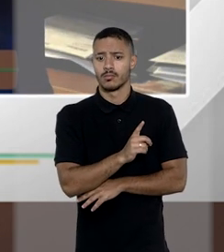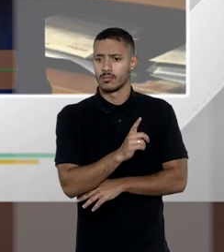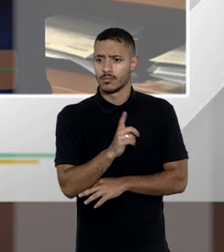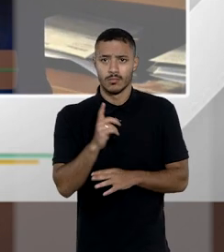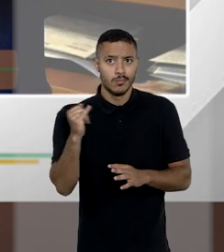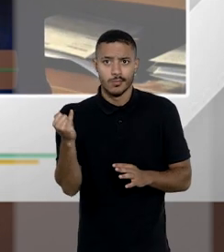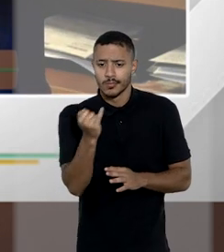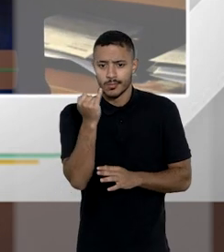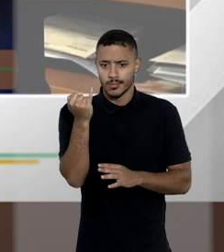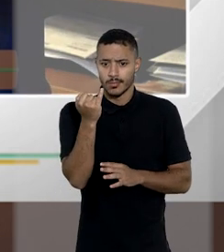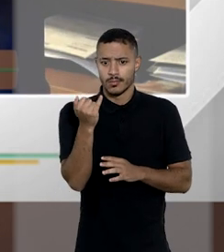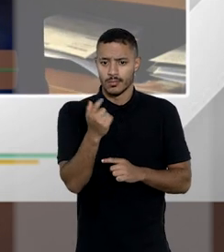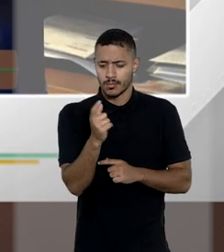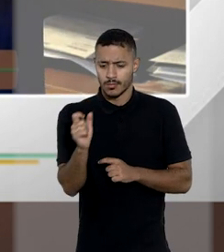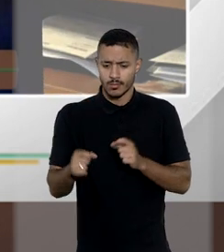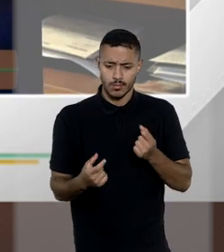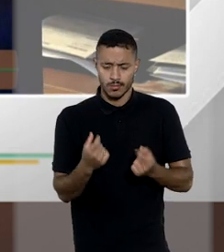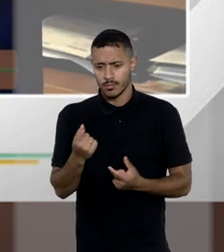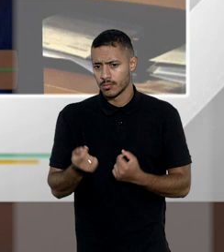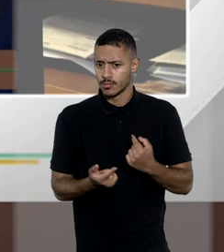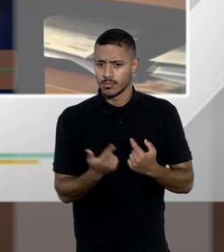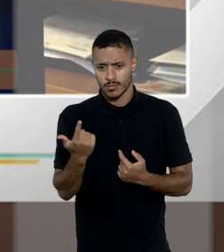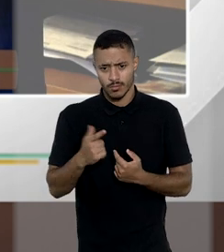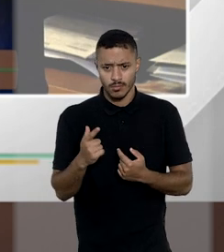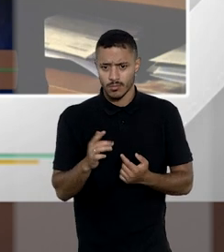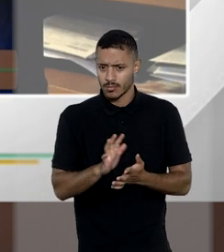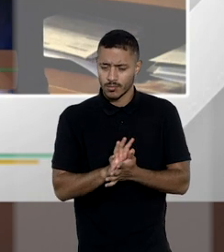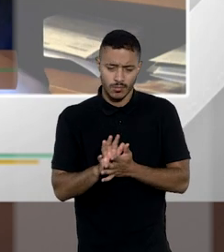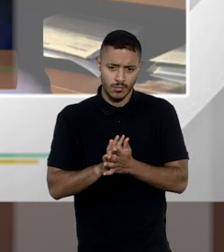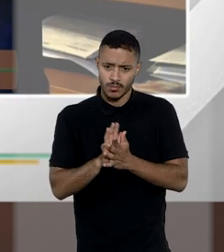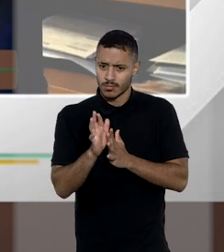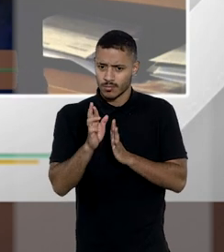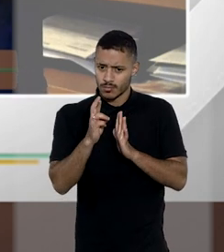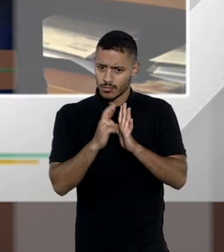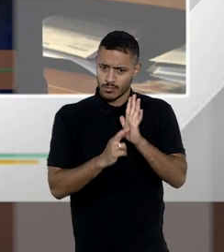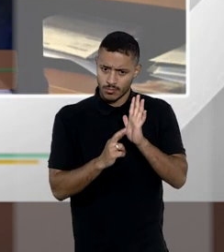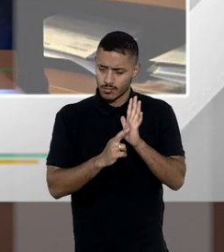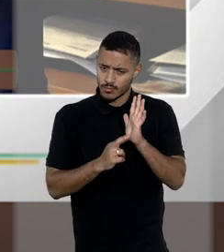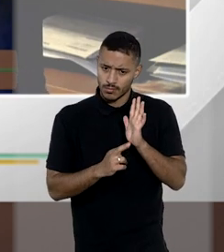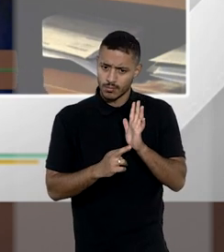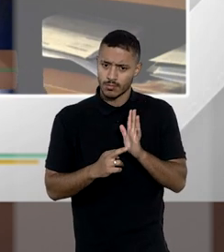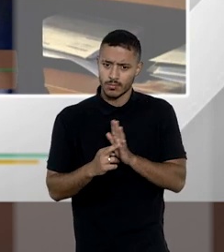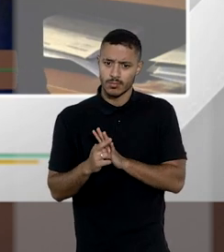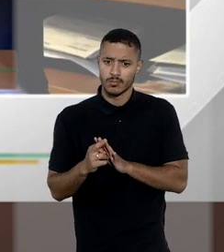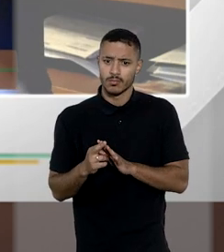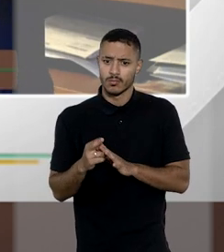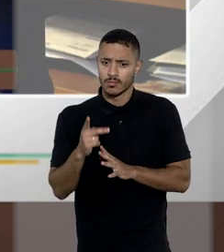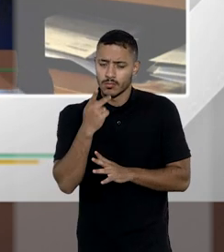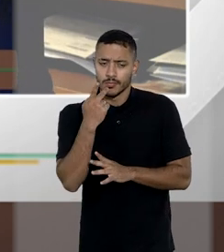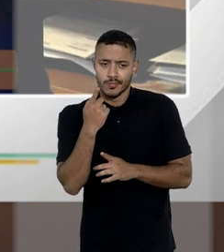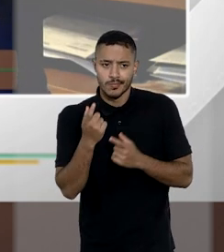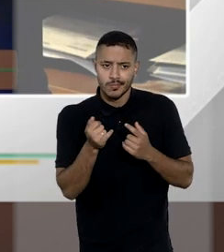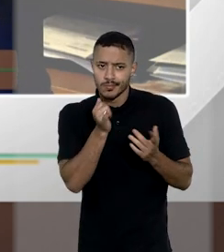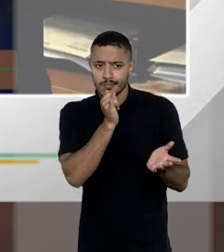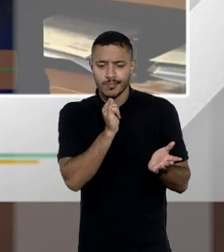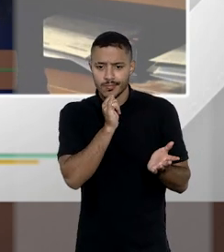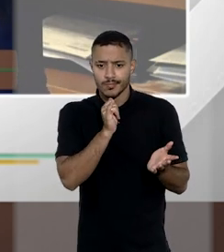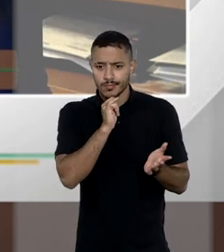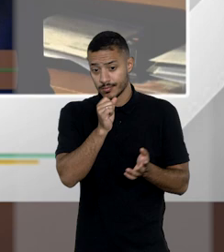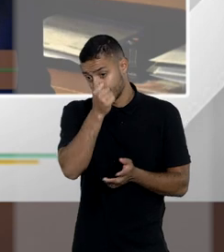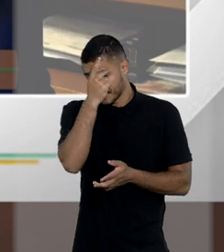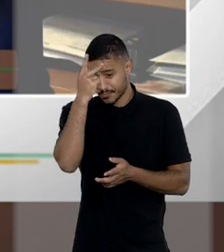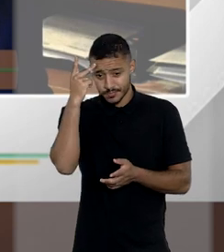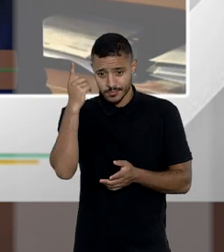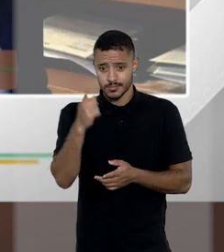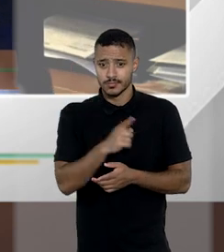de valor inestimável e que alguns deles não tem nenhuma regulamentação às vezes citam situações como por exemplo